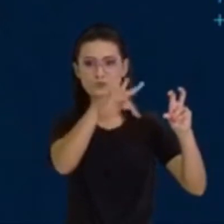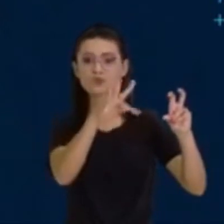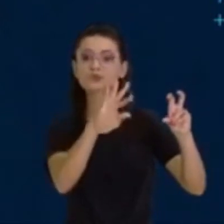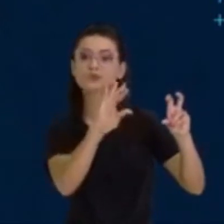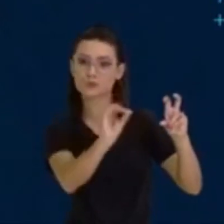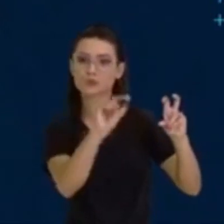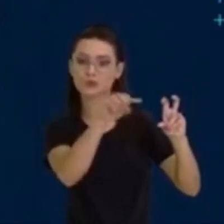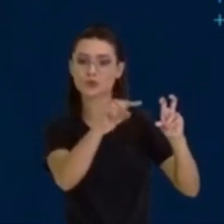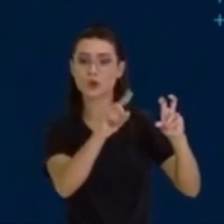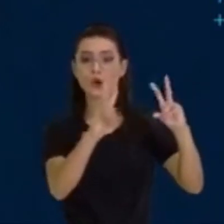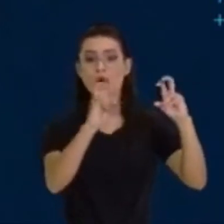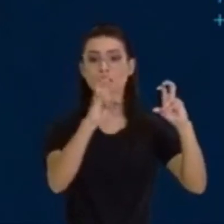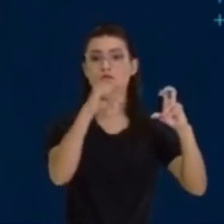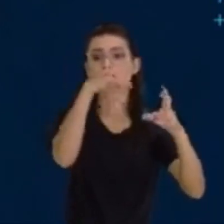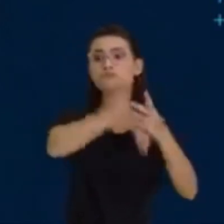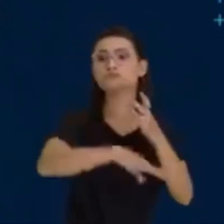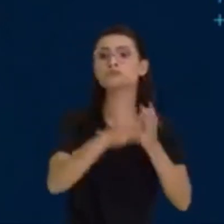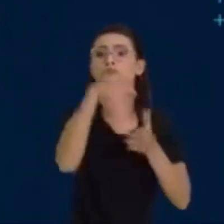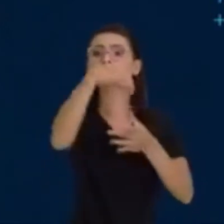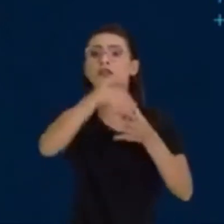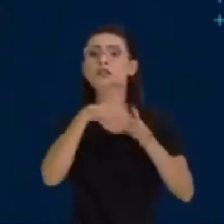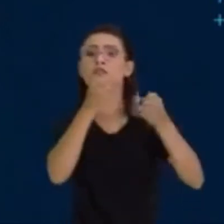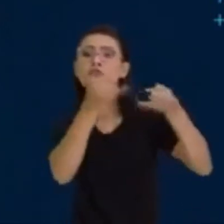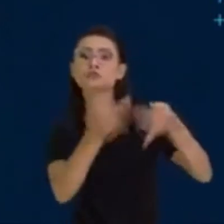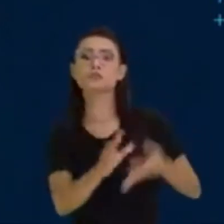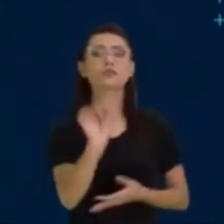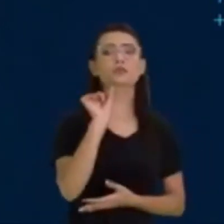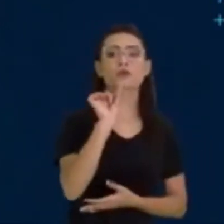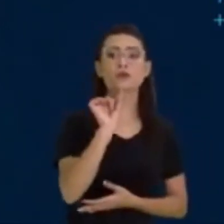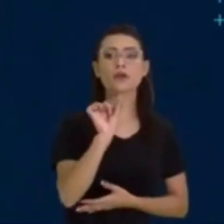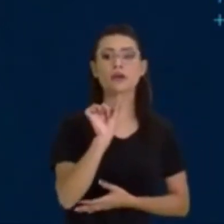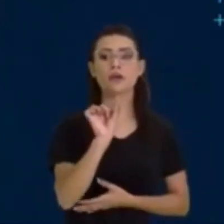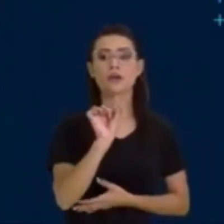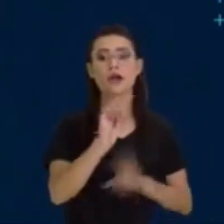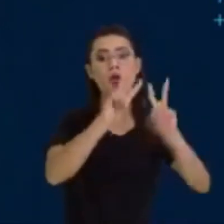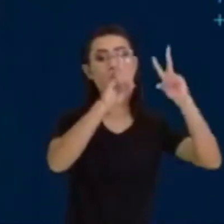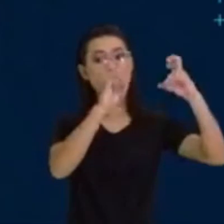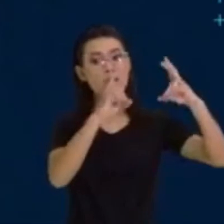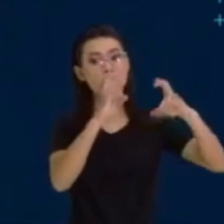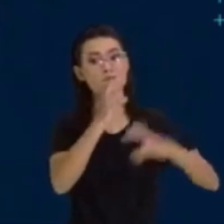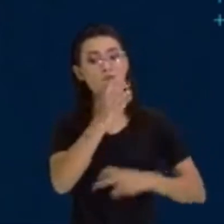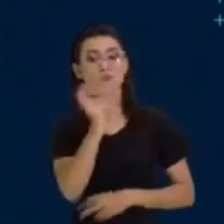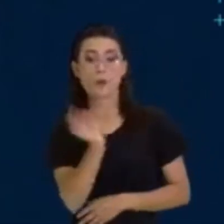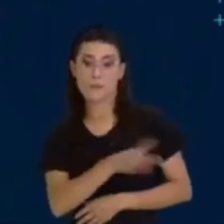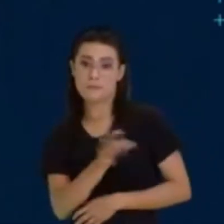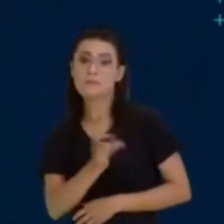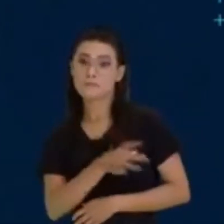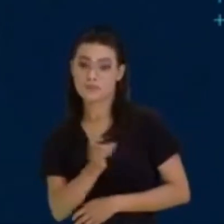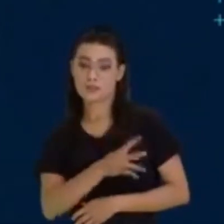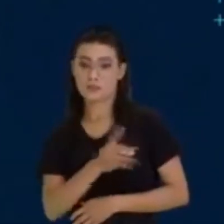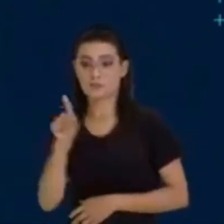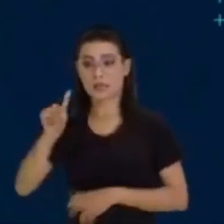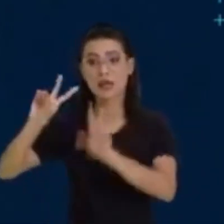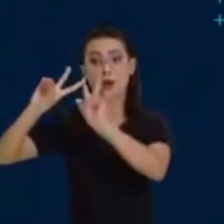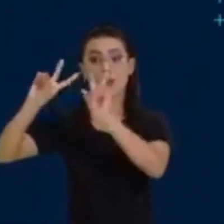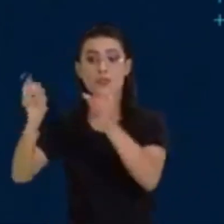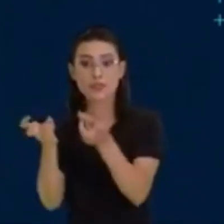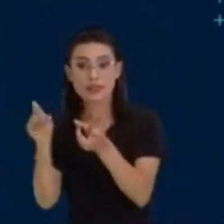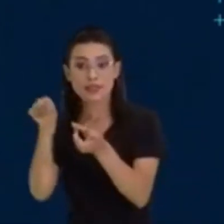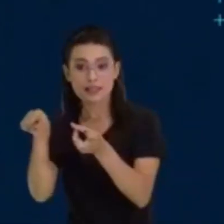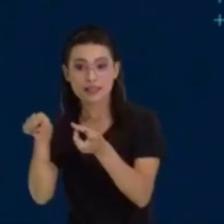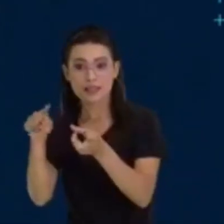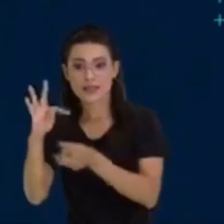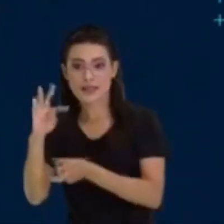texto trata sobre medo. Mas qual é o tema do texto? O tema é mais